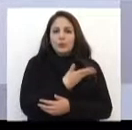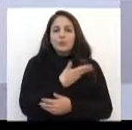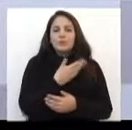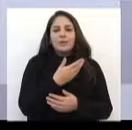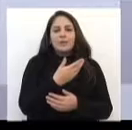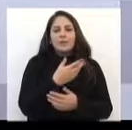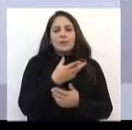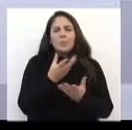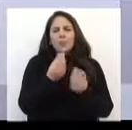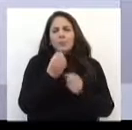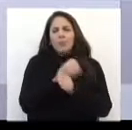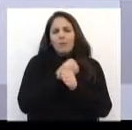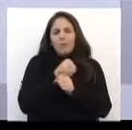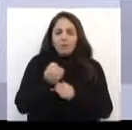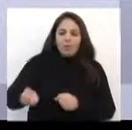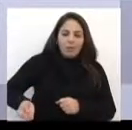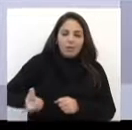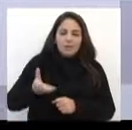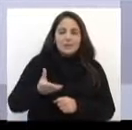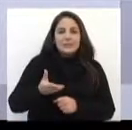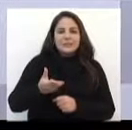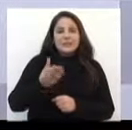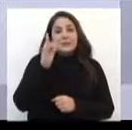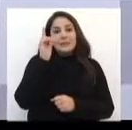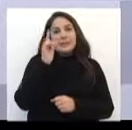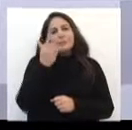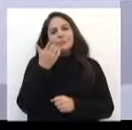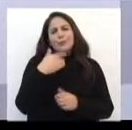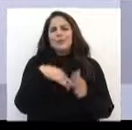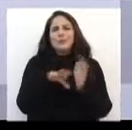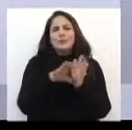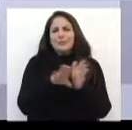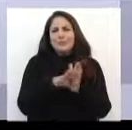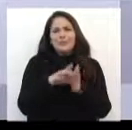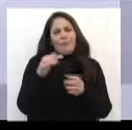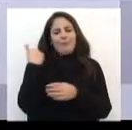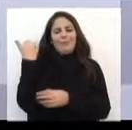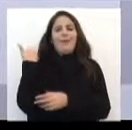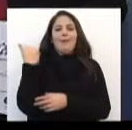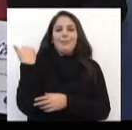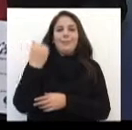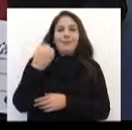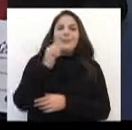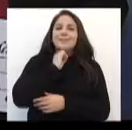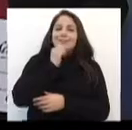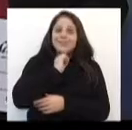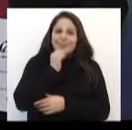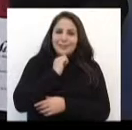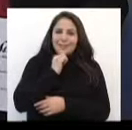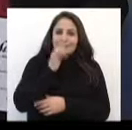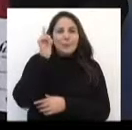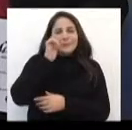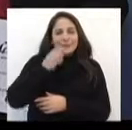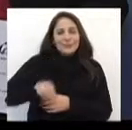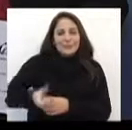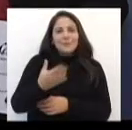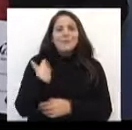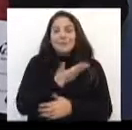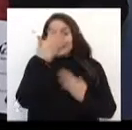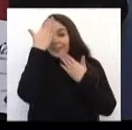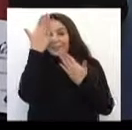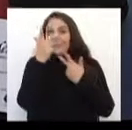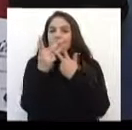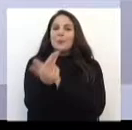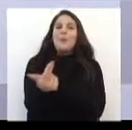Jogamos muitos anos juntos, só que ele ainda não chegou na idade de veterano para jogar essa modalidade. Mas a gente agradece o vereador aí, por essa